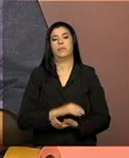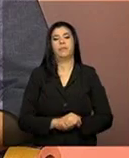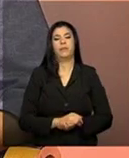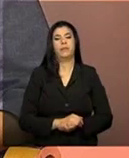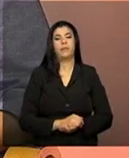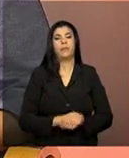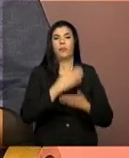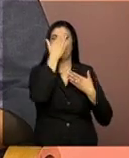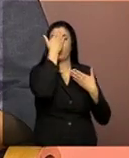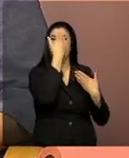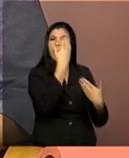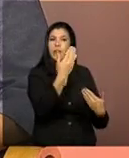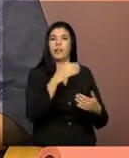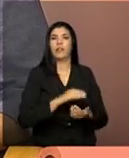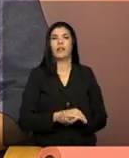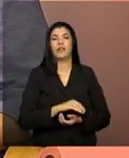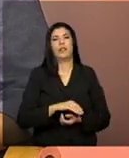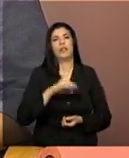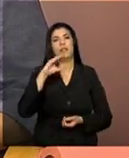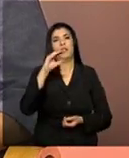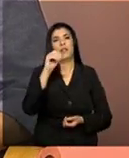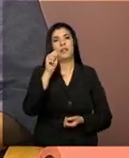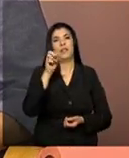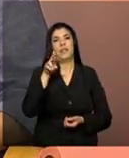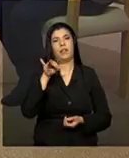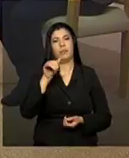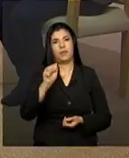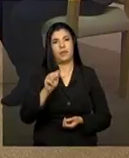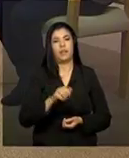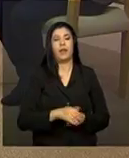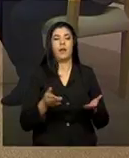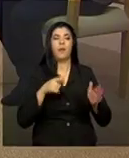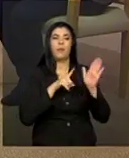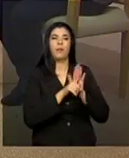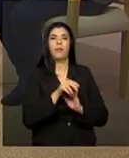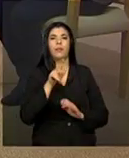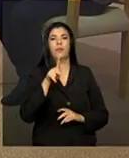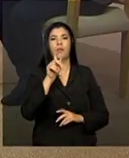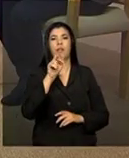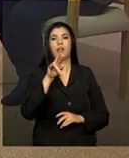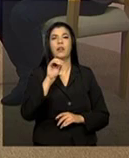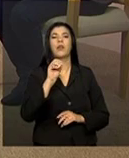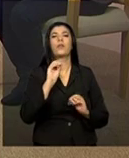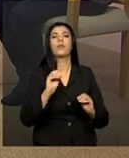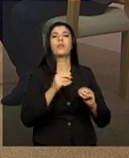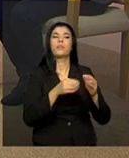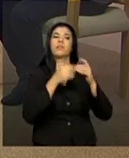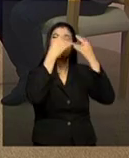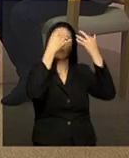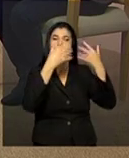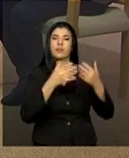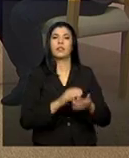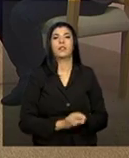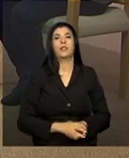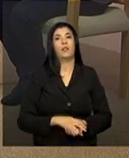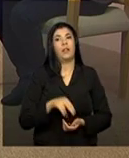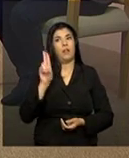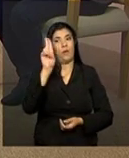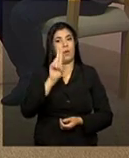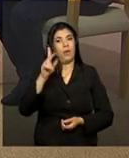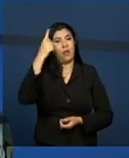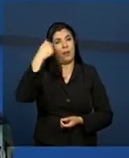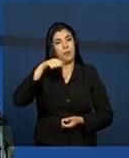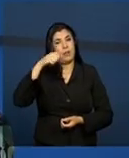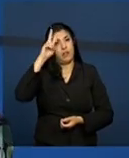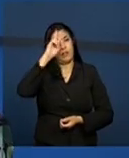Obrigada, Camila. Carolina, sua recomendação. É importante lembrar que, apesar do prontuário eletrônico ser simplificado,